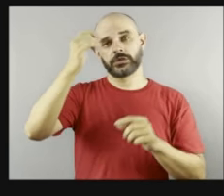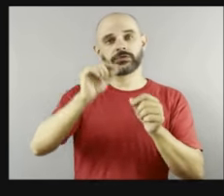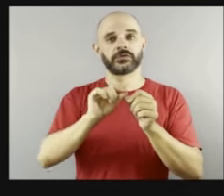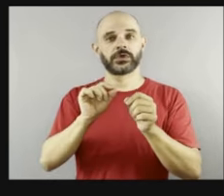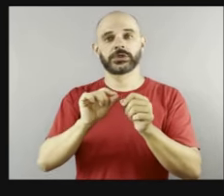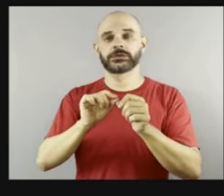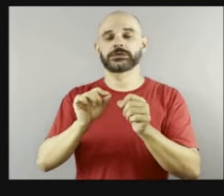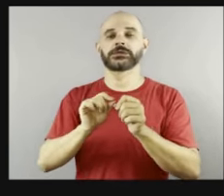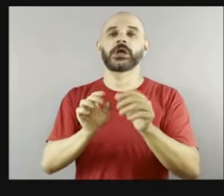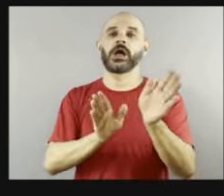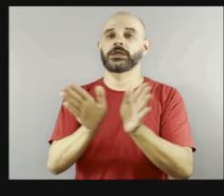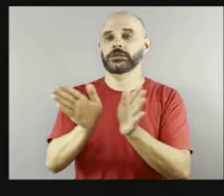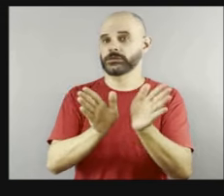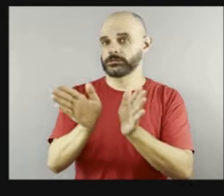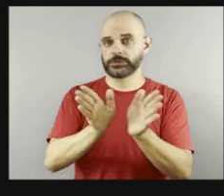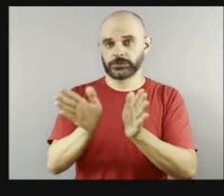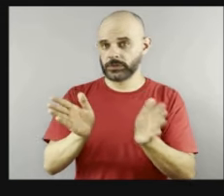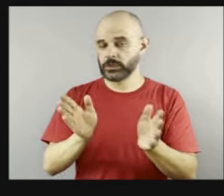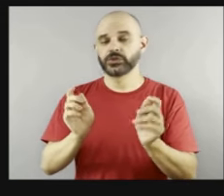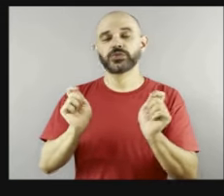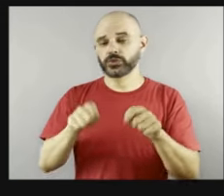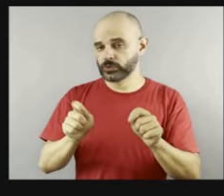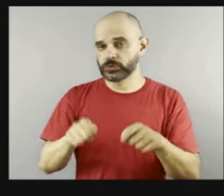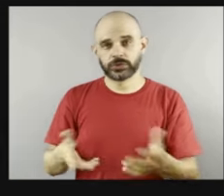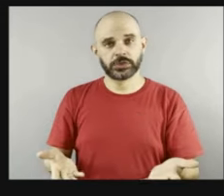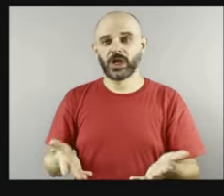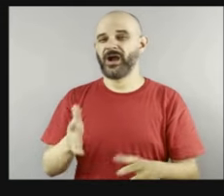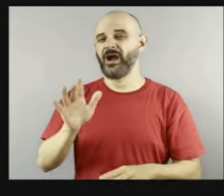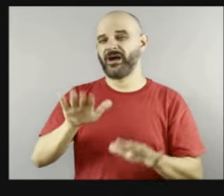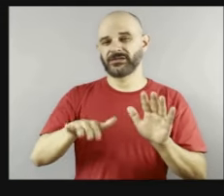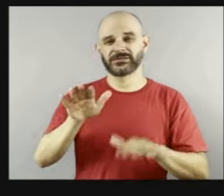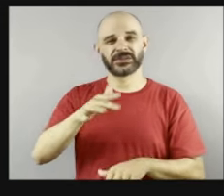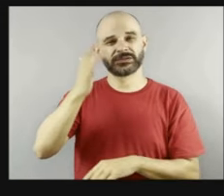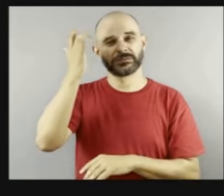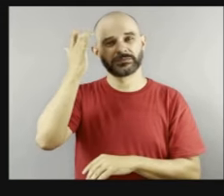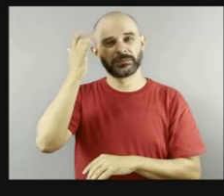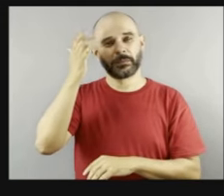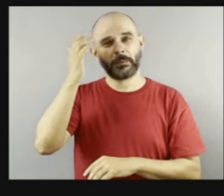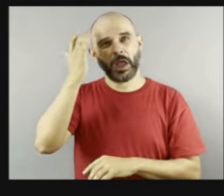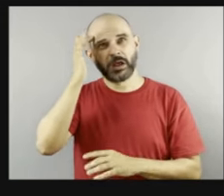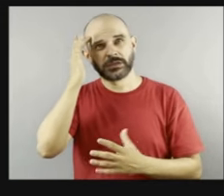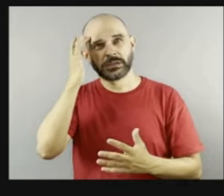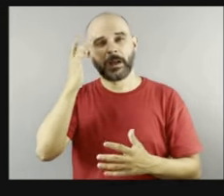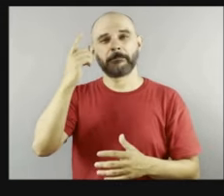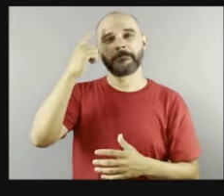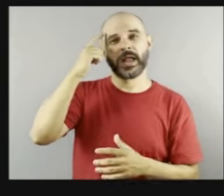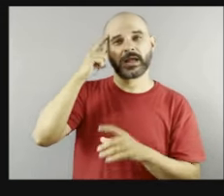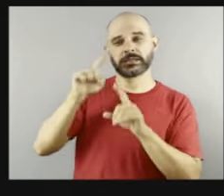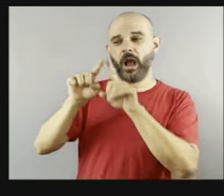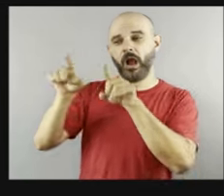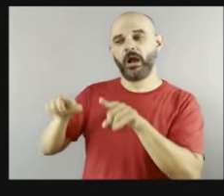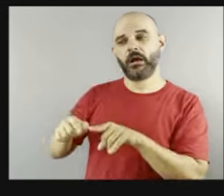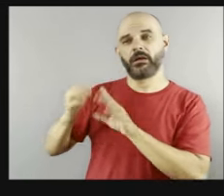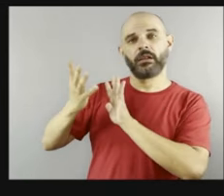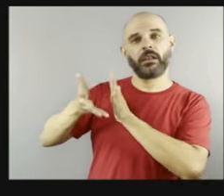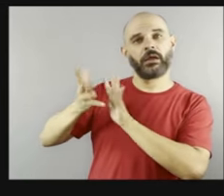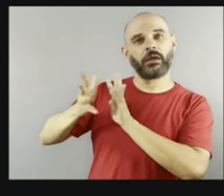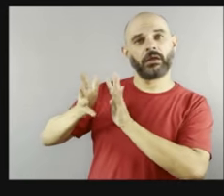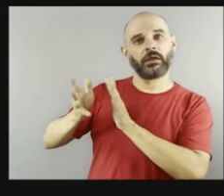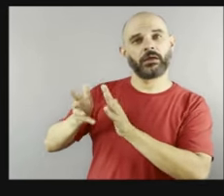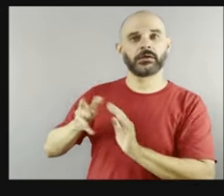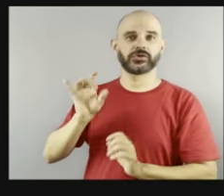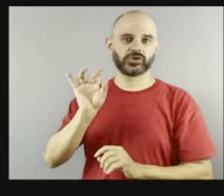às vezes nós achamos que só é possível, por exemplo, botar libras, e não, você pode permitir que todas as pessoas com diferentes